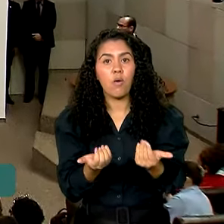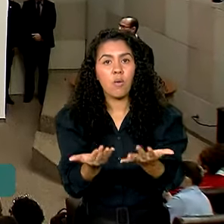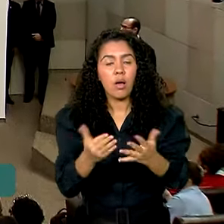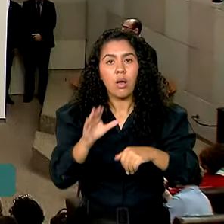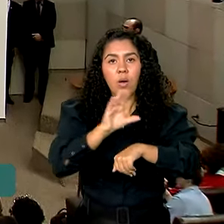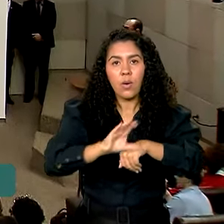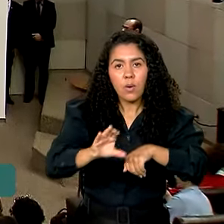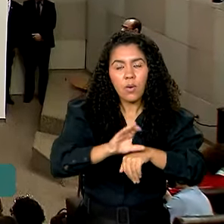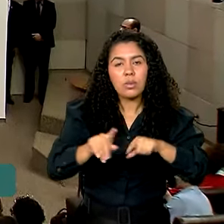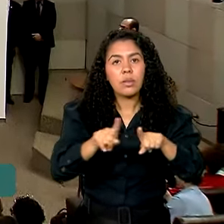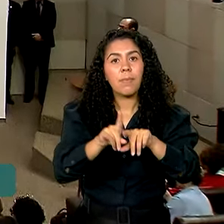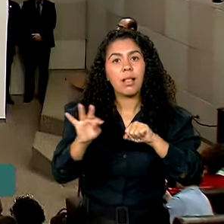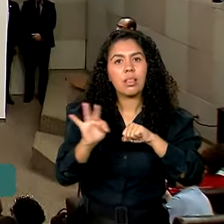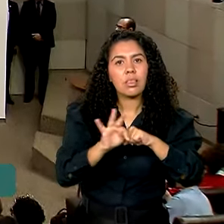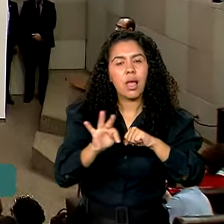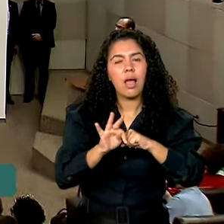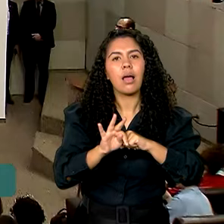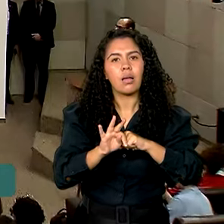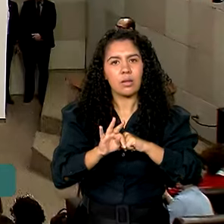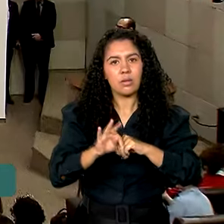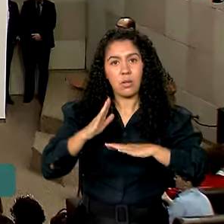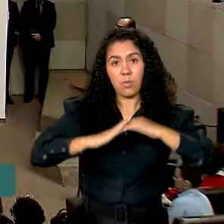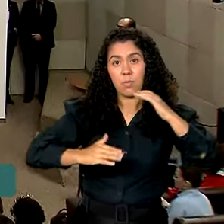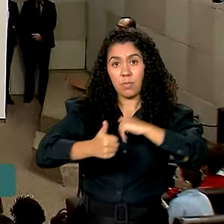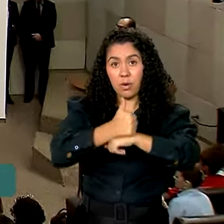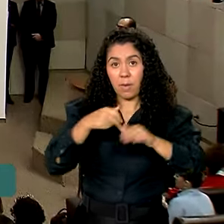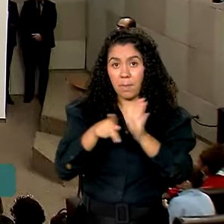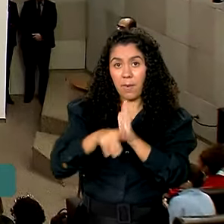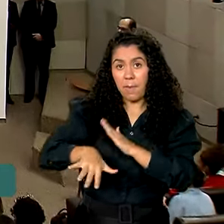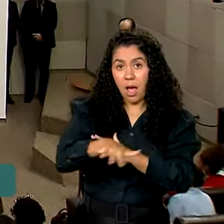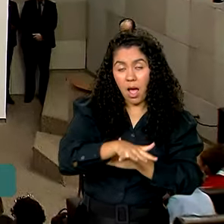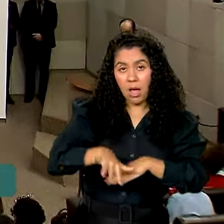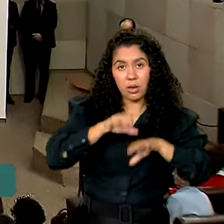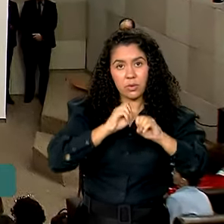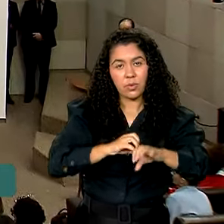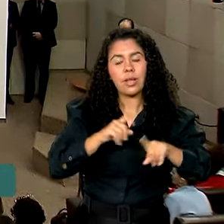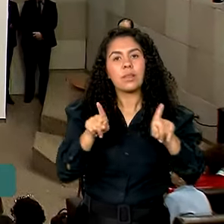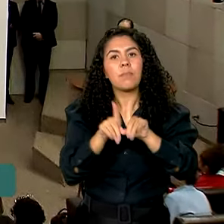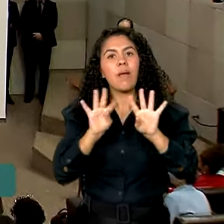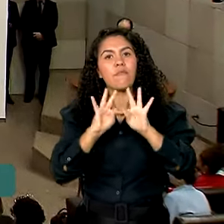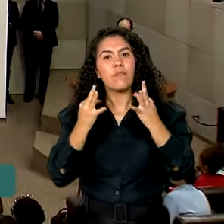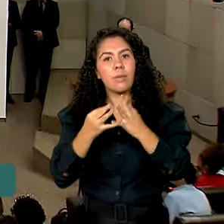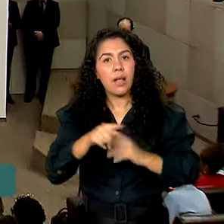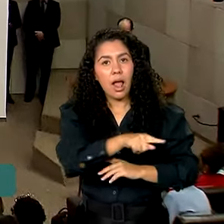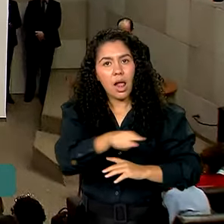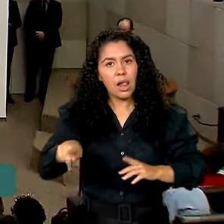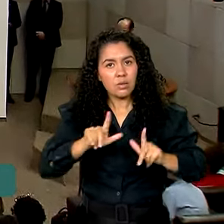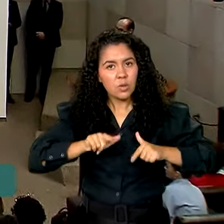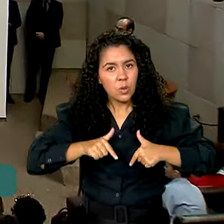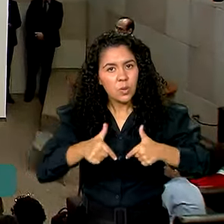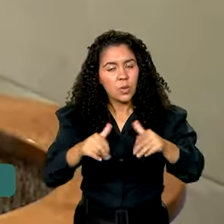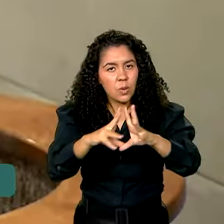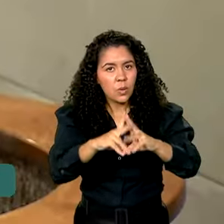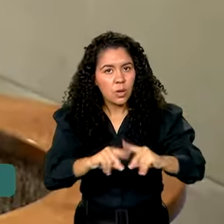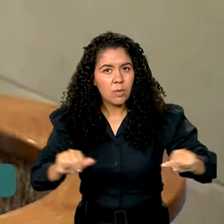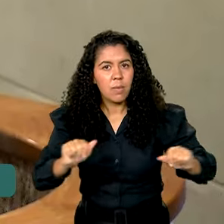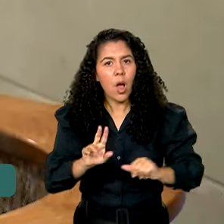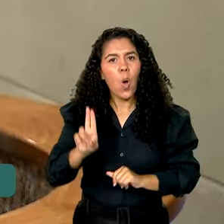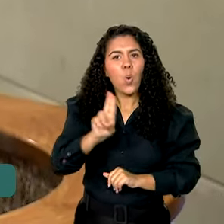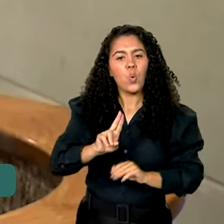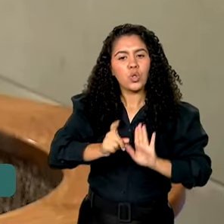suporte técnico de profissionais da educação e das famílias em ações de combate ao uso de drogas.